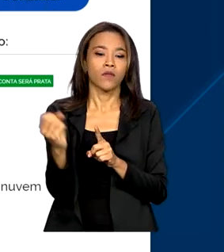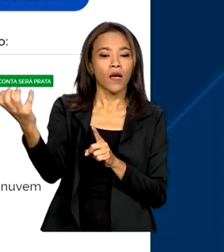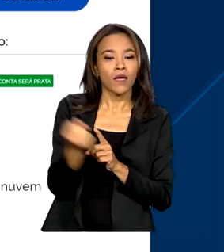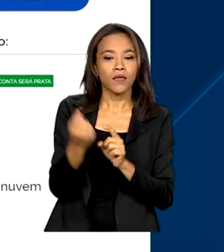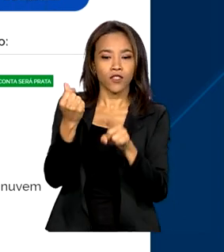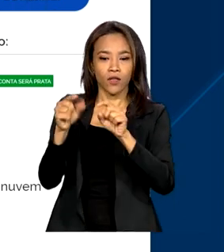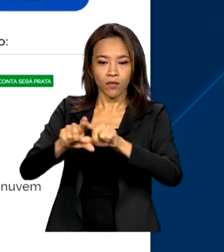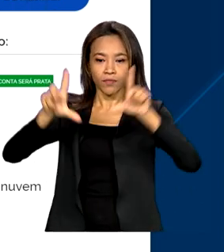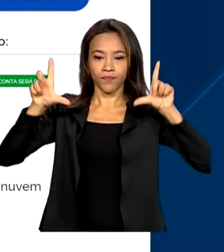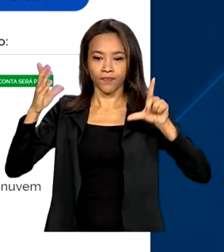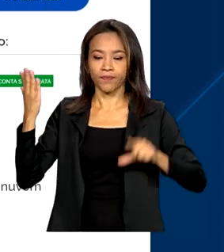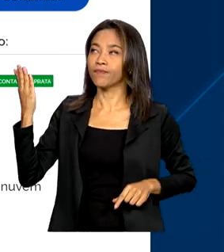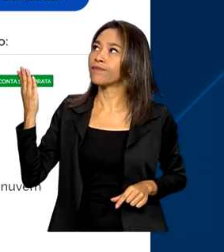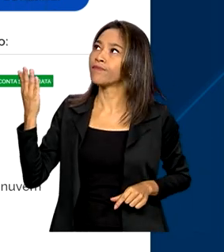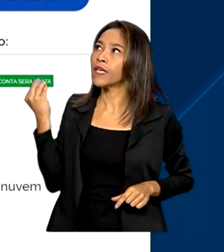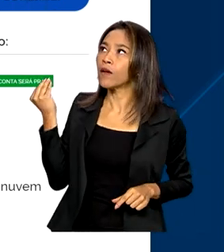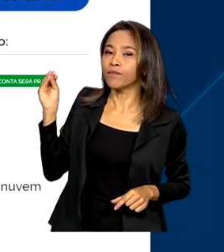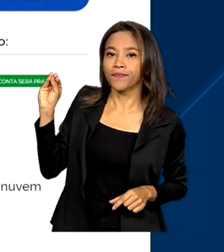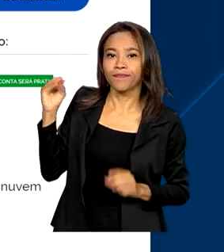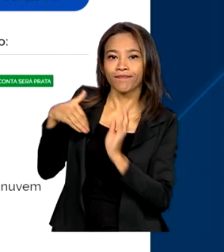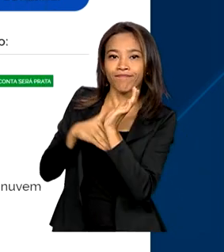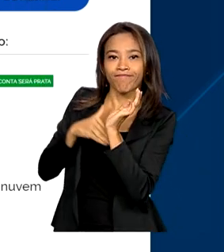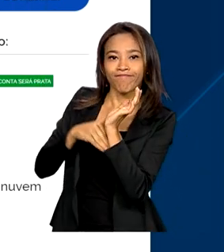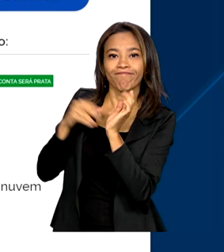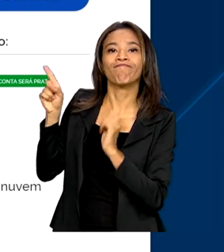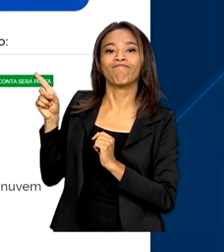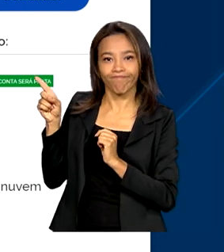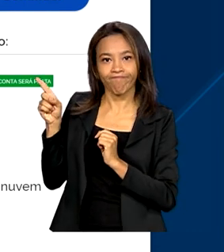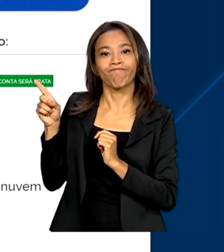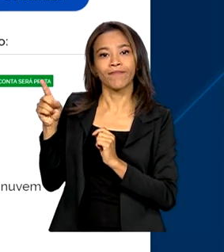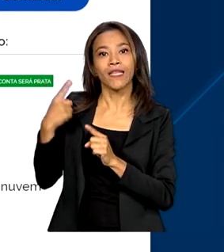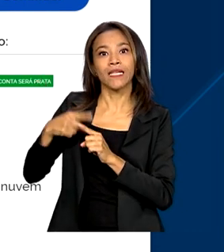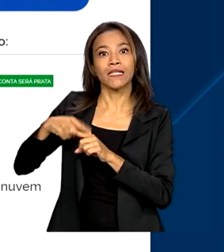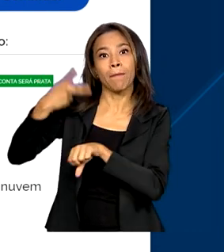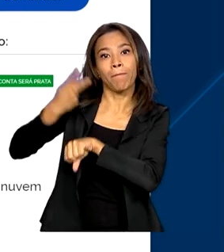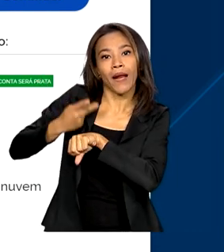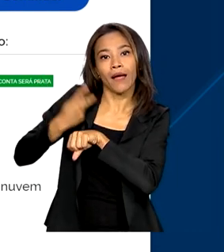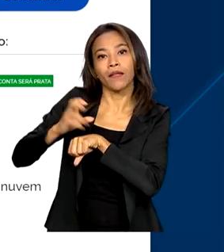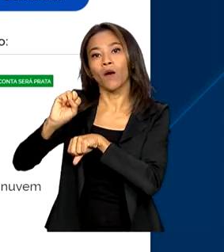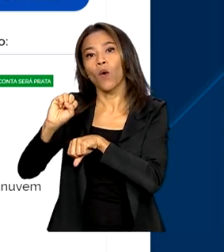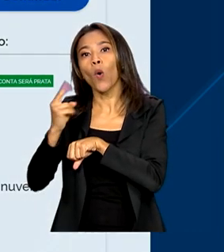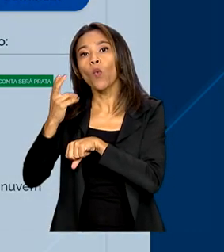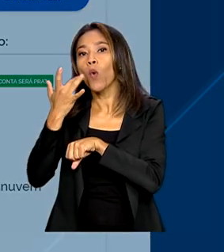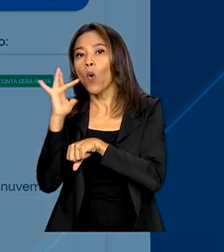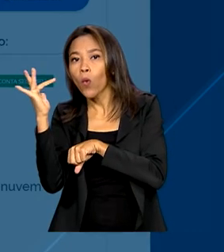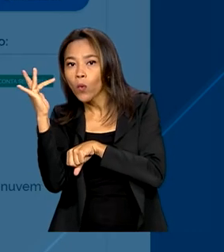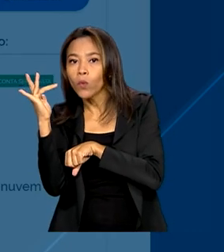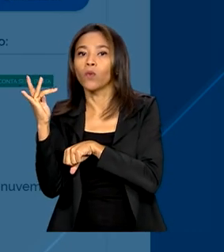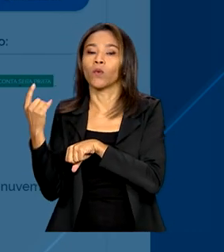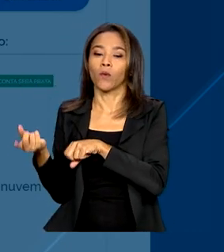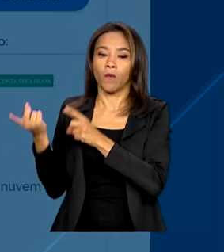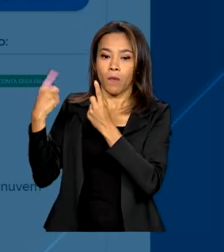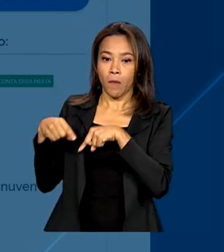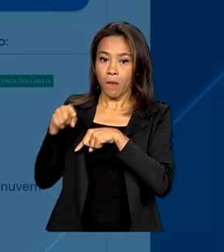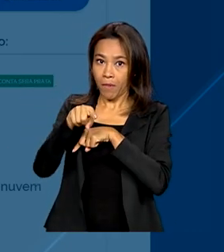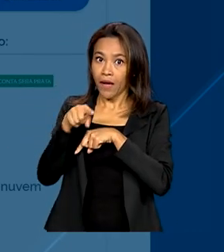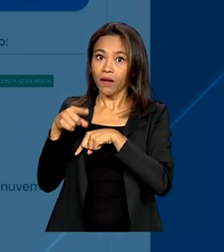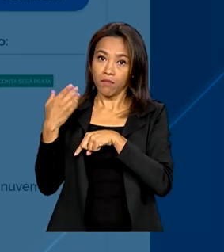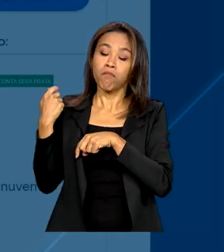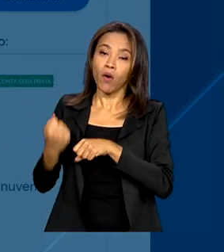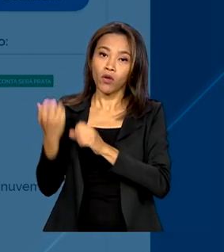login na conta gov.br. Ela precisa ser de nível prata ou ouro. Para aumentar o nível da sua conta,